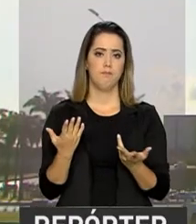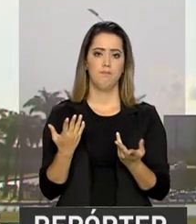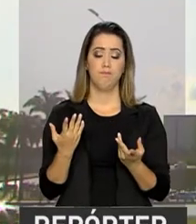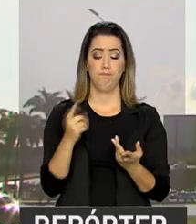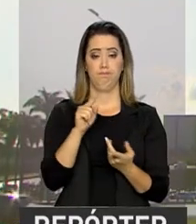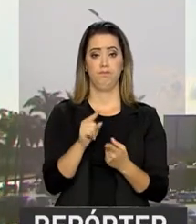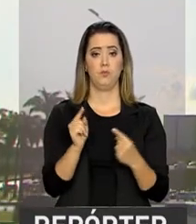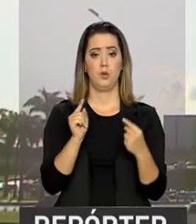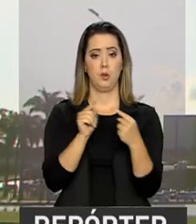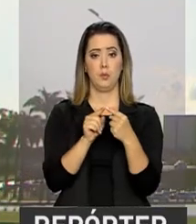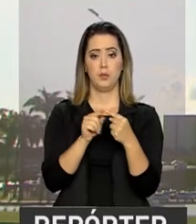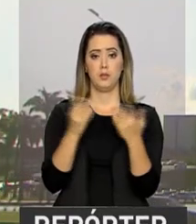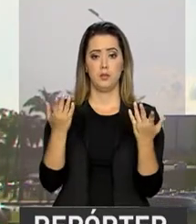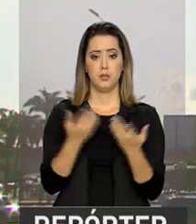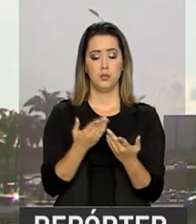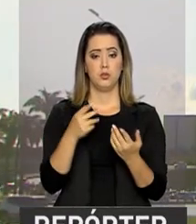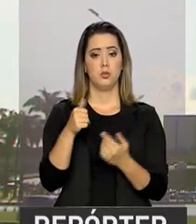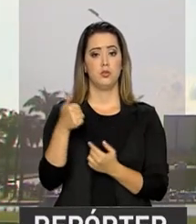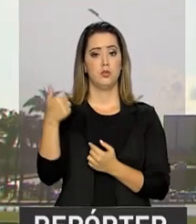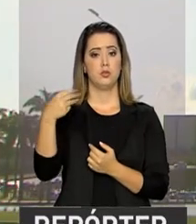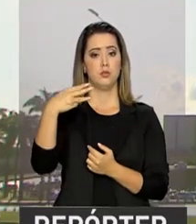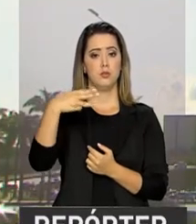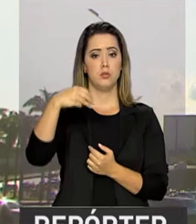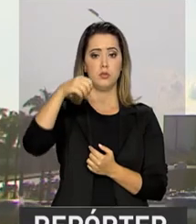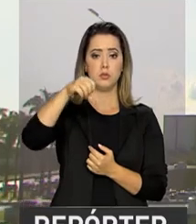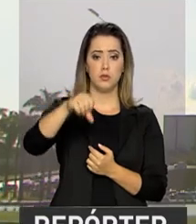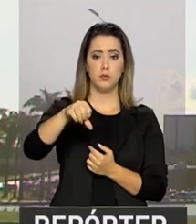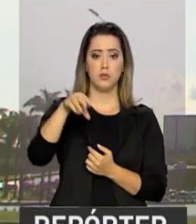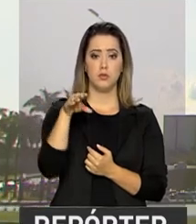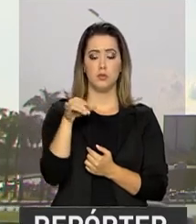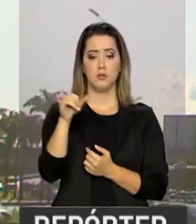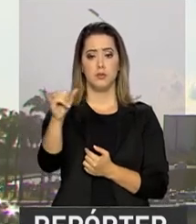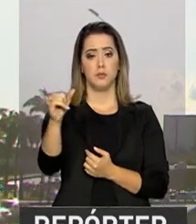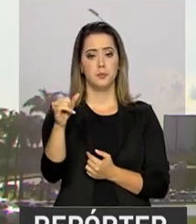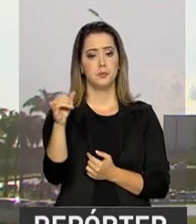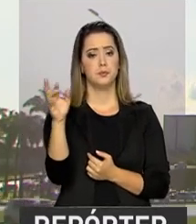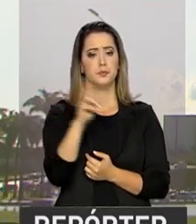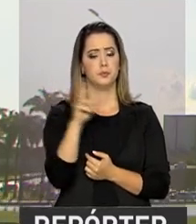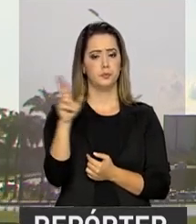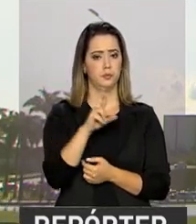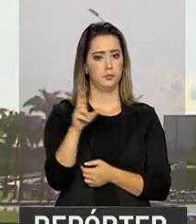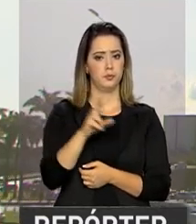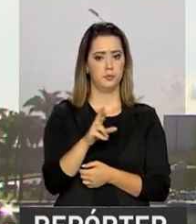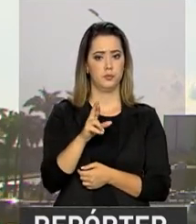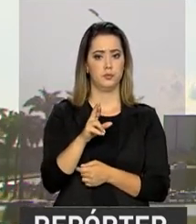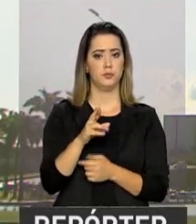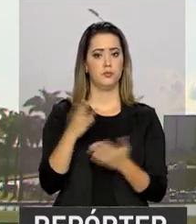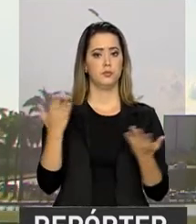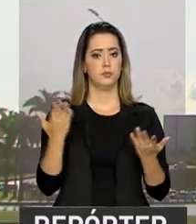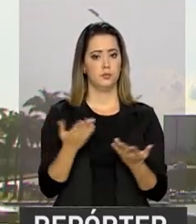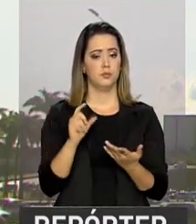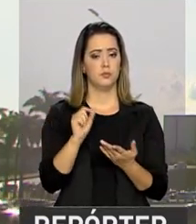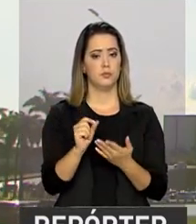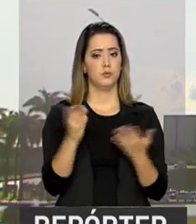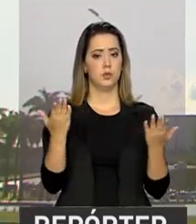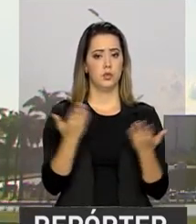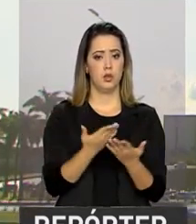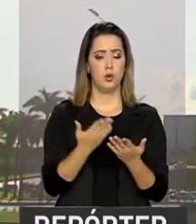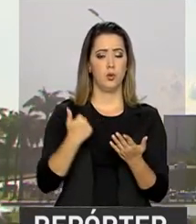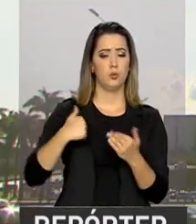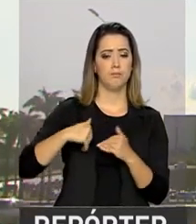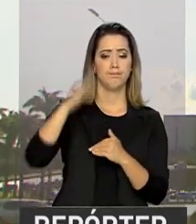passou de um saldo negativo, despesas maiores do que receitas, de R 139 bilhões para um